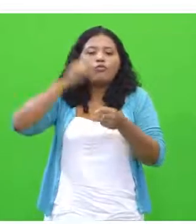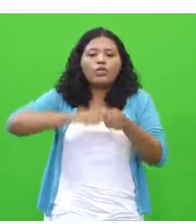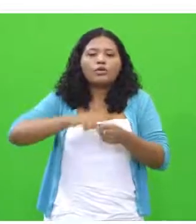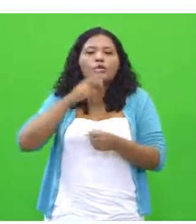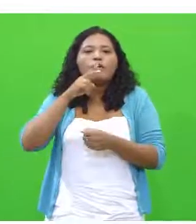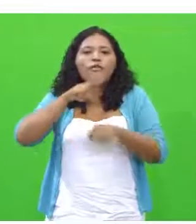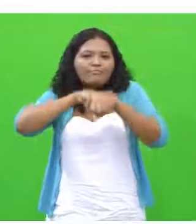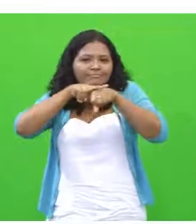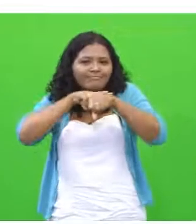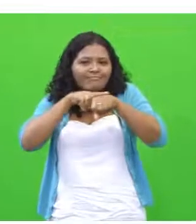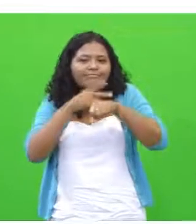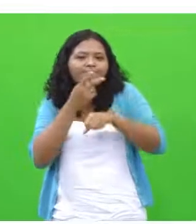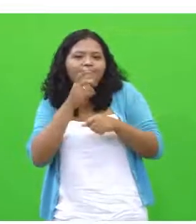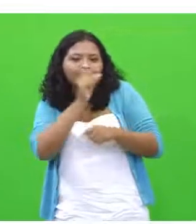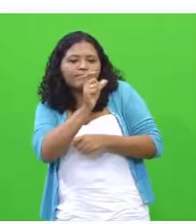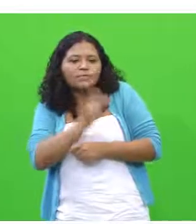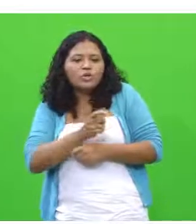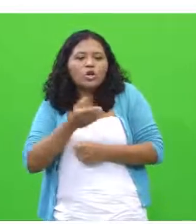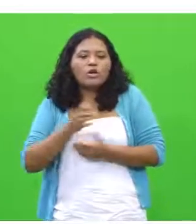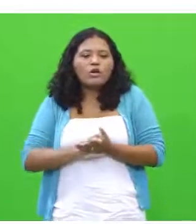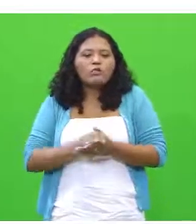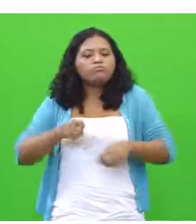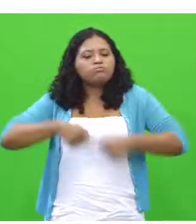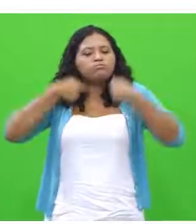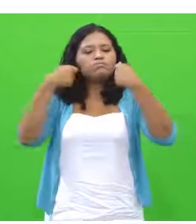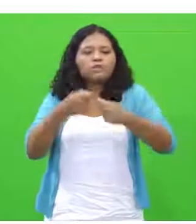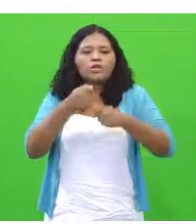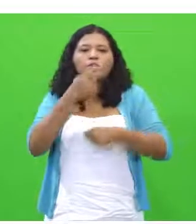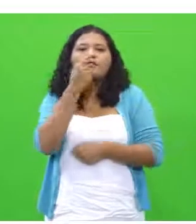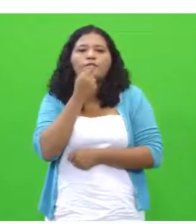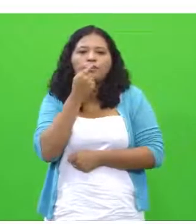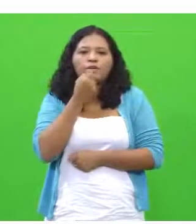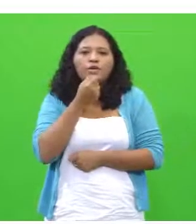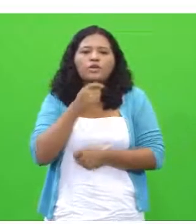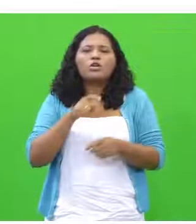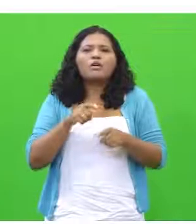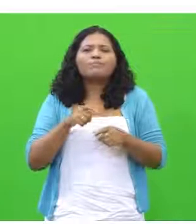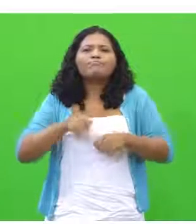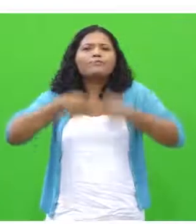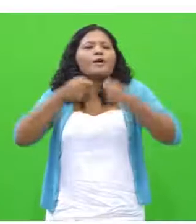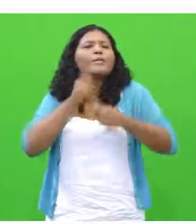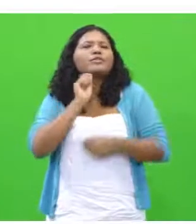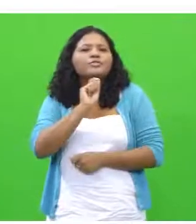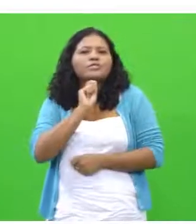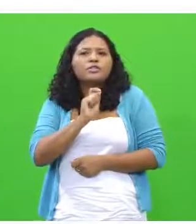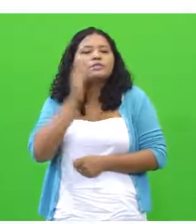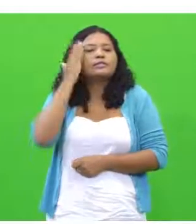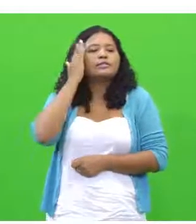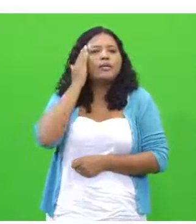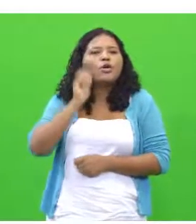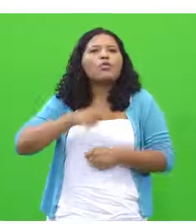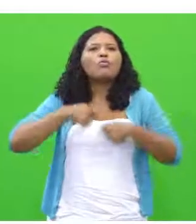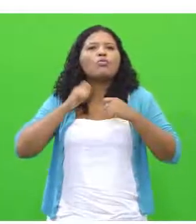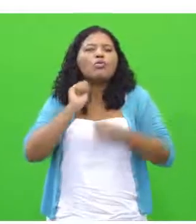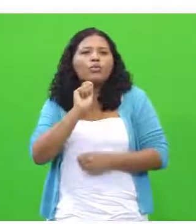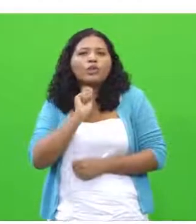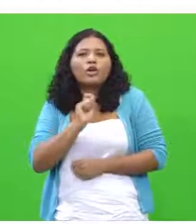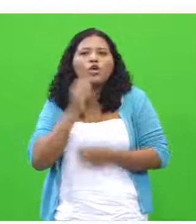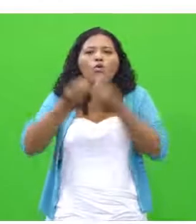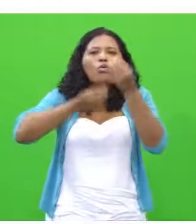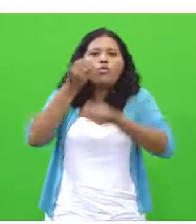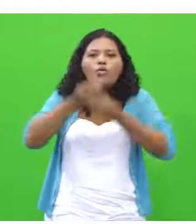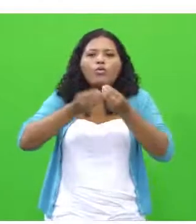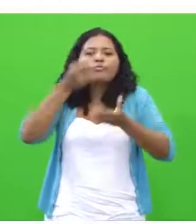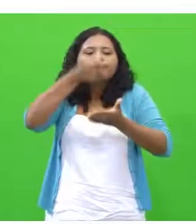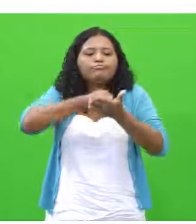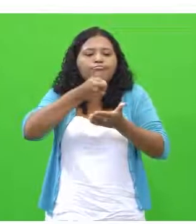verde com a palavra capaz. E o vermelho, ela é capaz de quê? De saber o que, como e o que ela vai